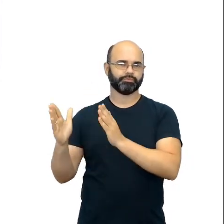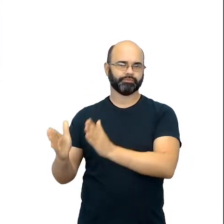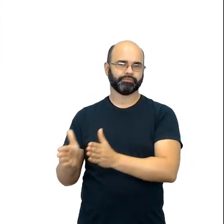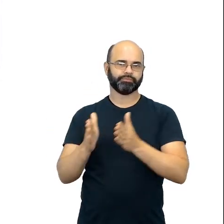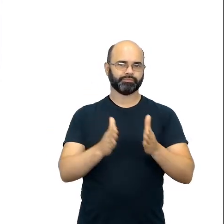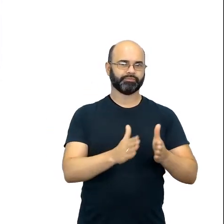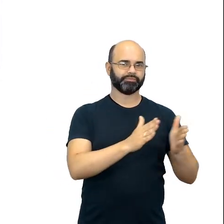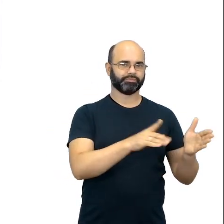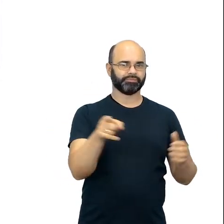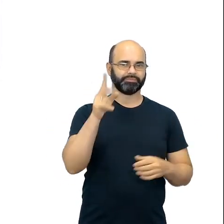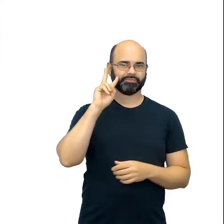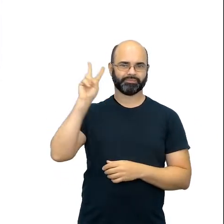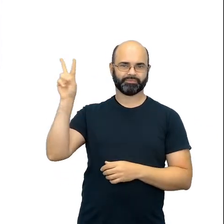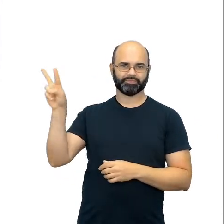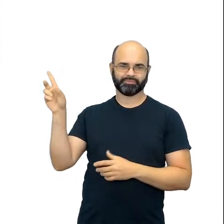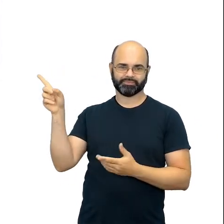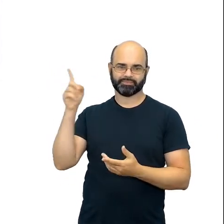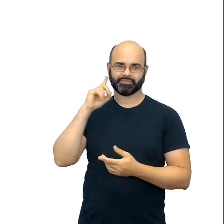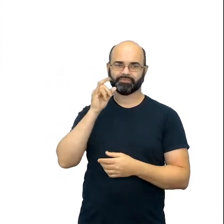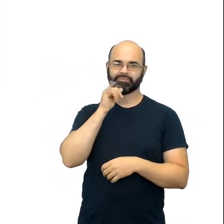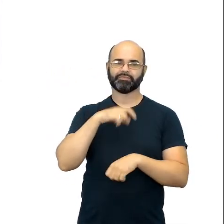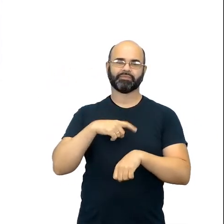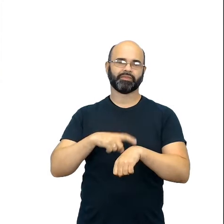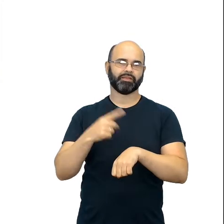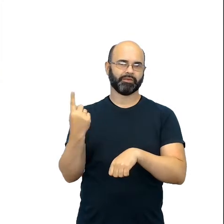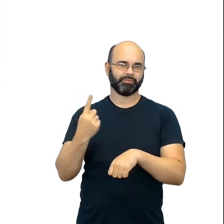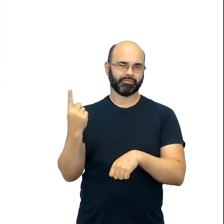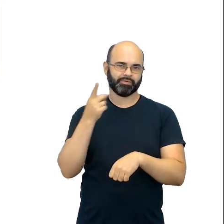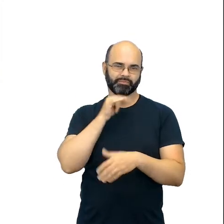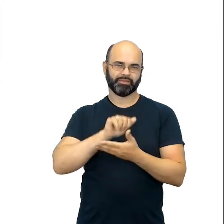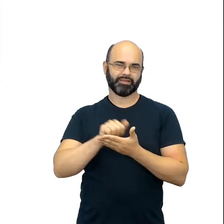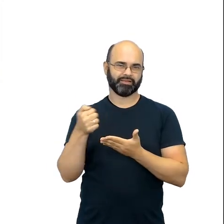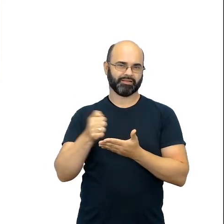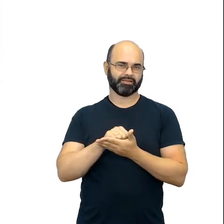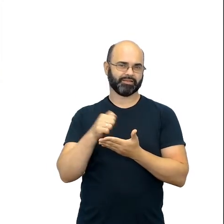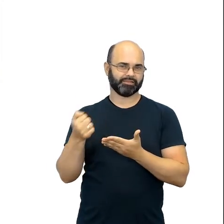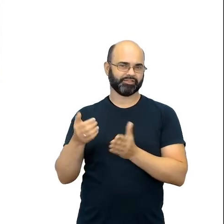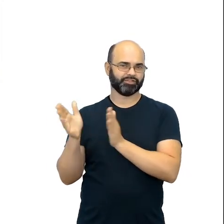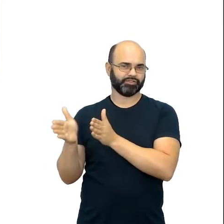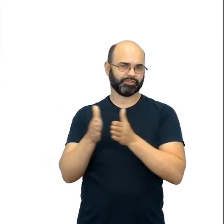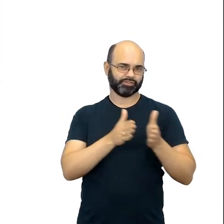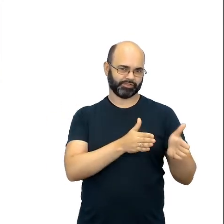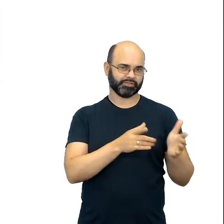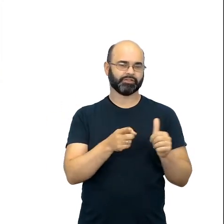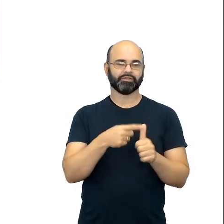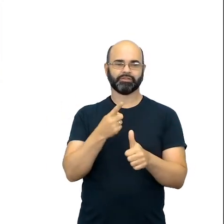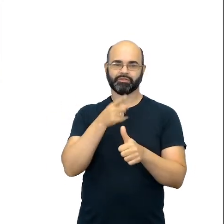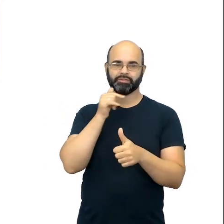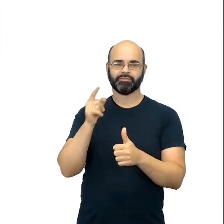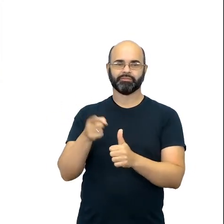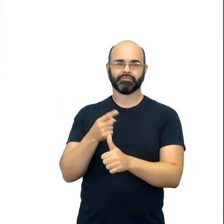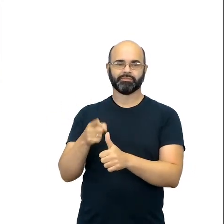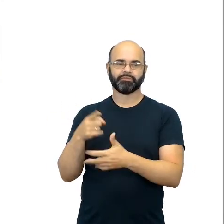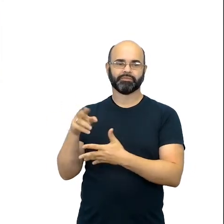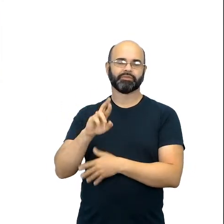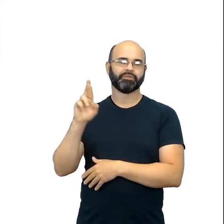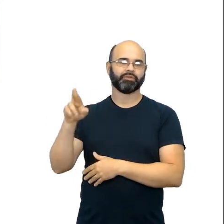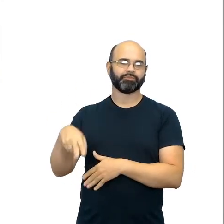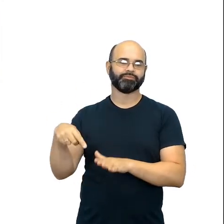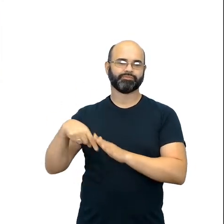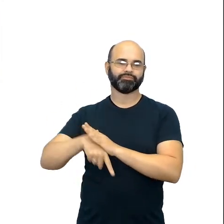algumas atividades, pensando no nosso eixo temático. E, no terceiro momento, algumas atividades que a gente